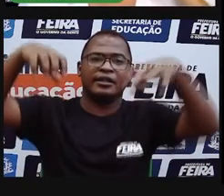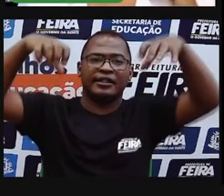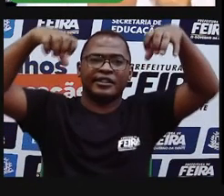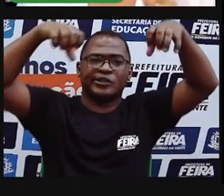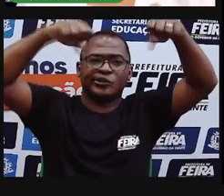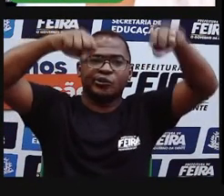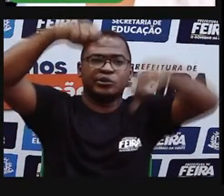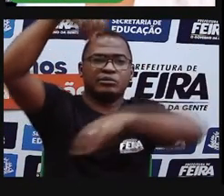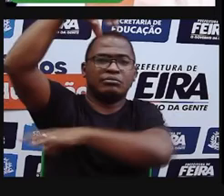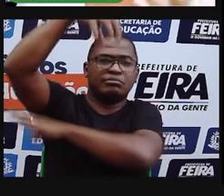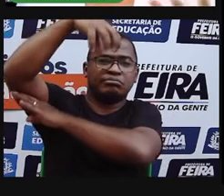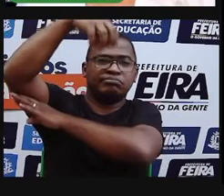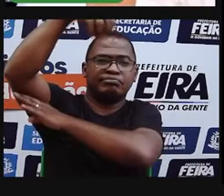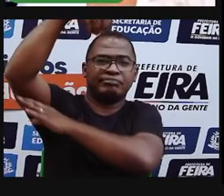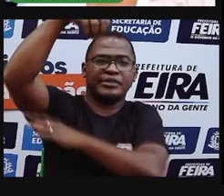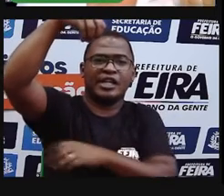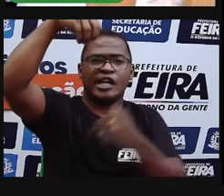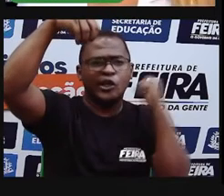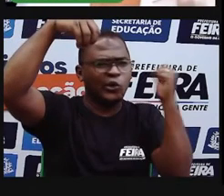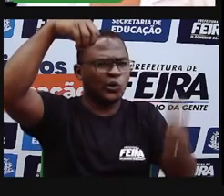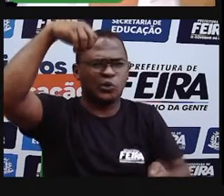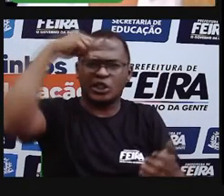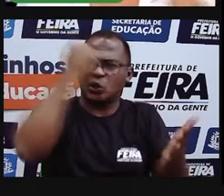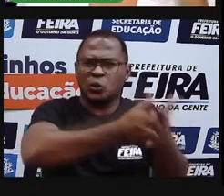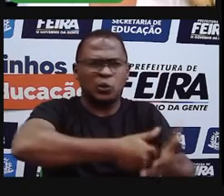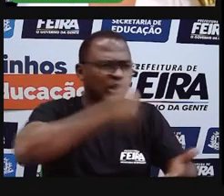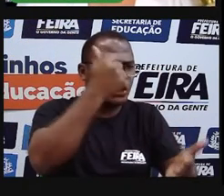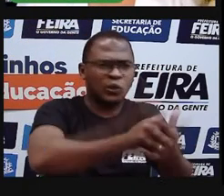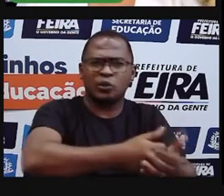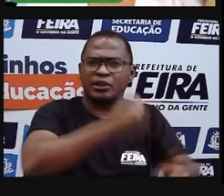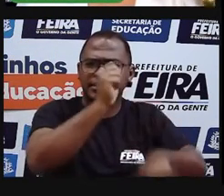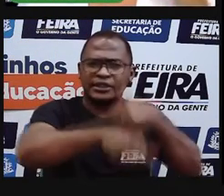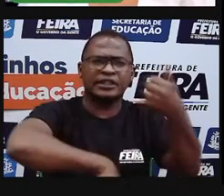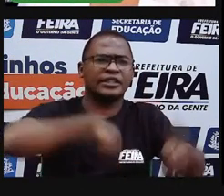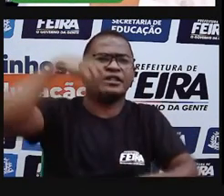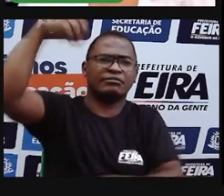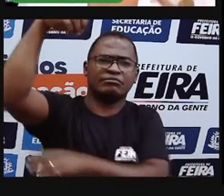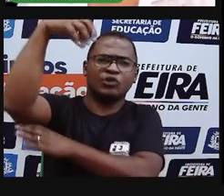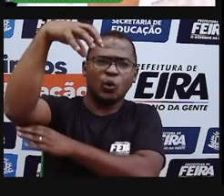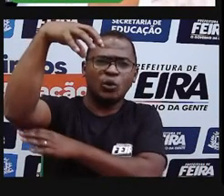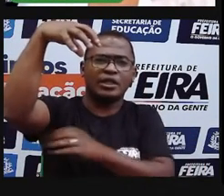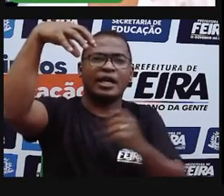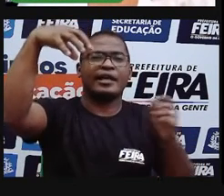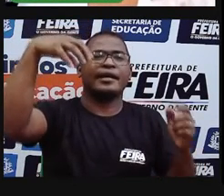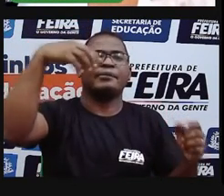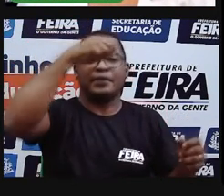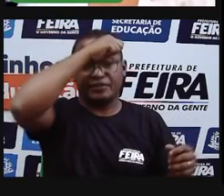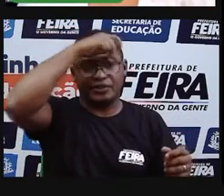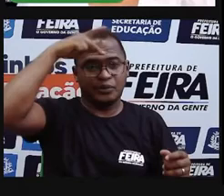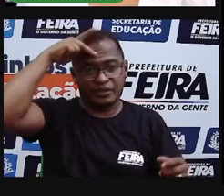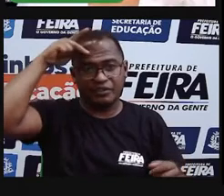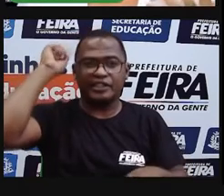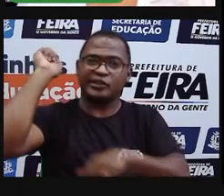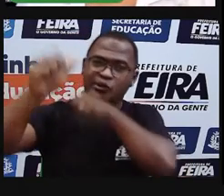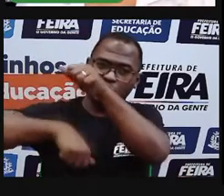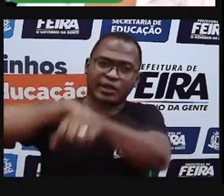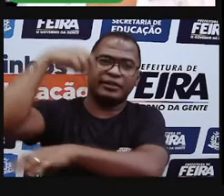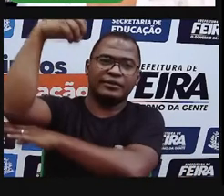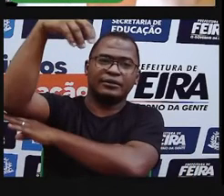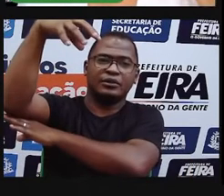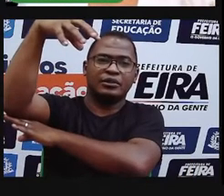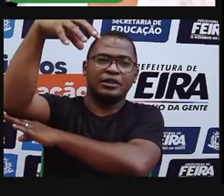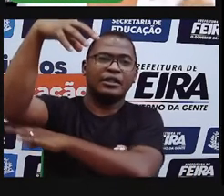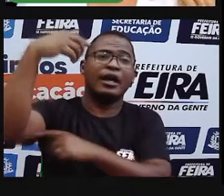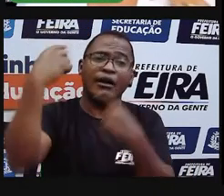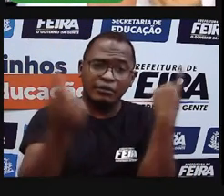segurança. Então, essa comunidade de bairro é muito importante. Tem bairros que são muito unidos,